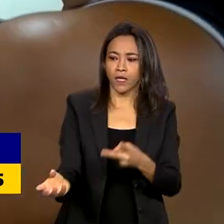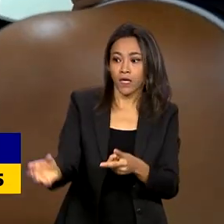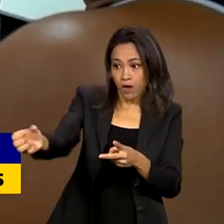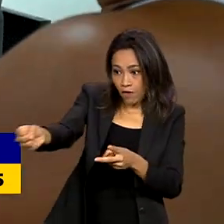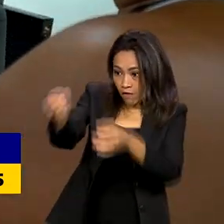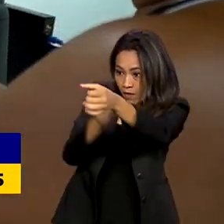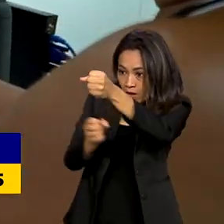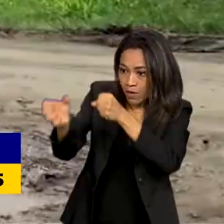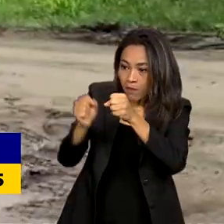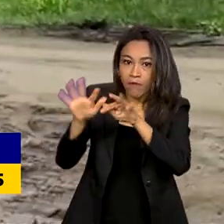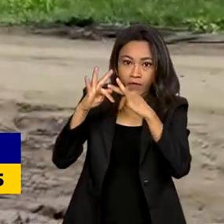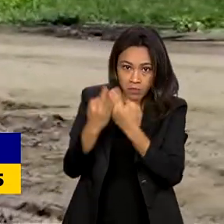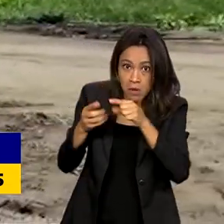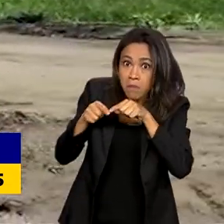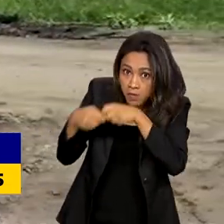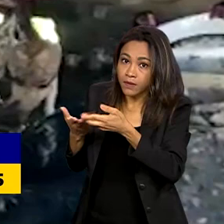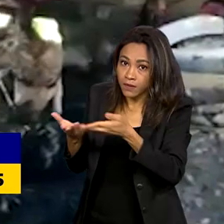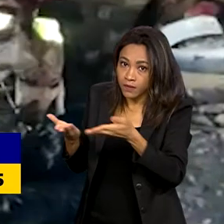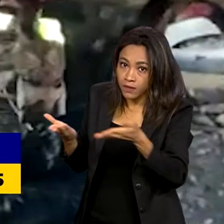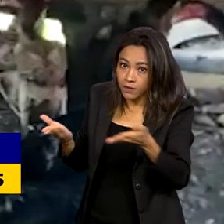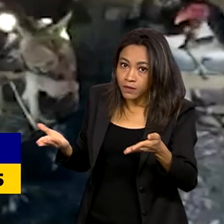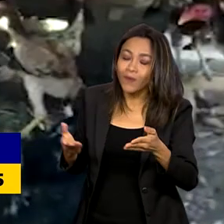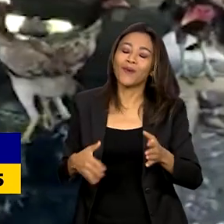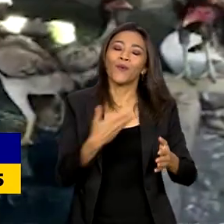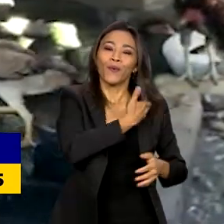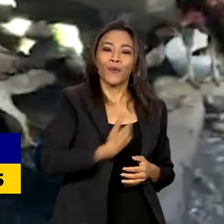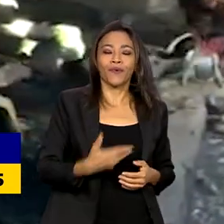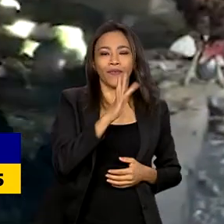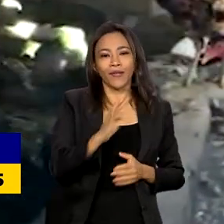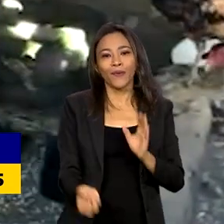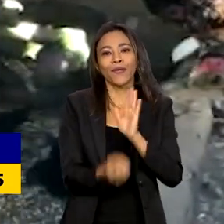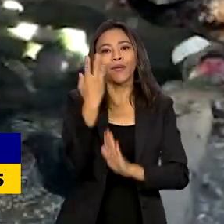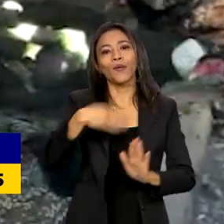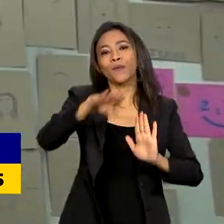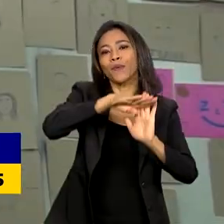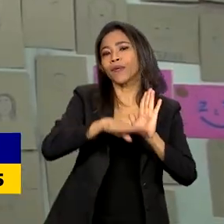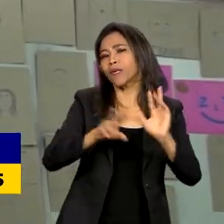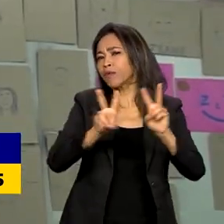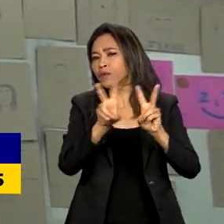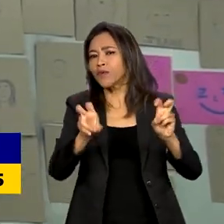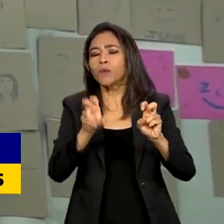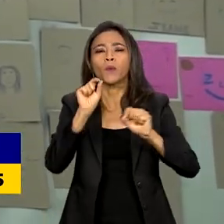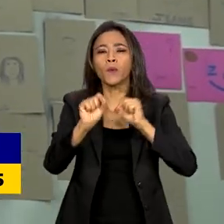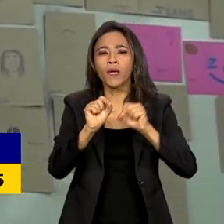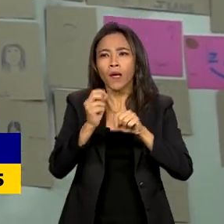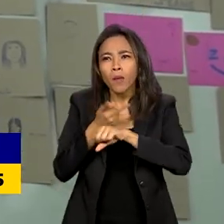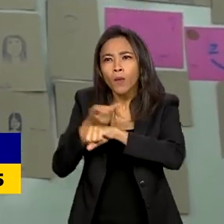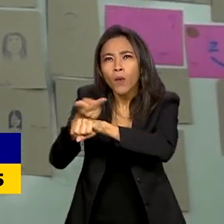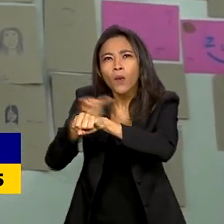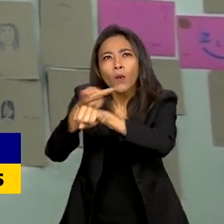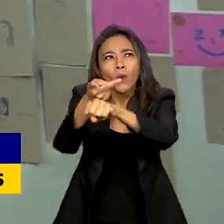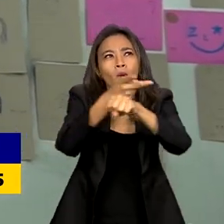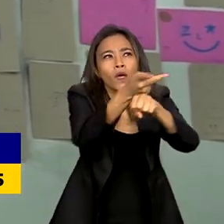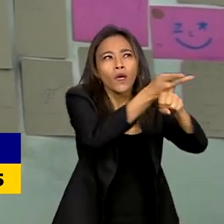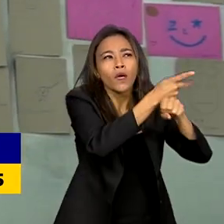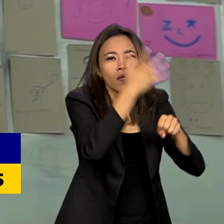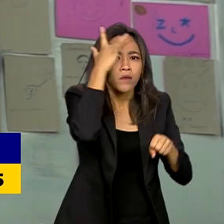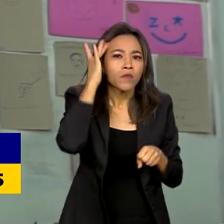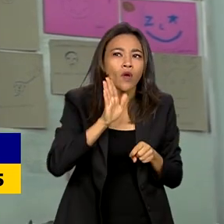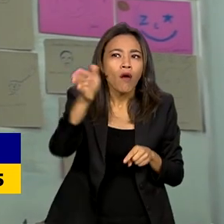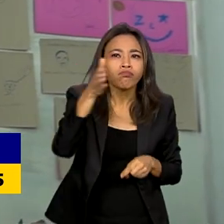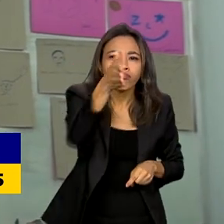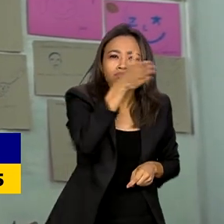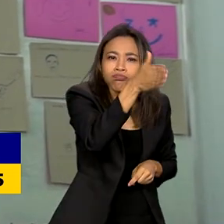realmente precisam, o governo federal criou um emergencial de busca ativa que transferiu quase 200 milhões de reais